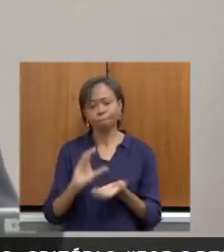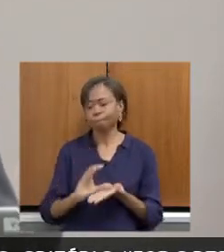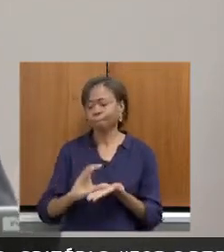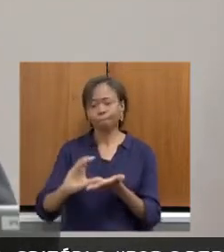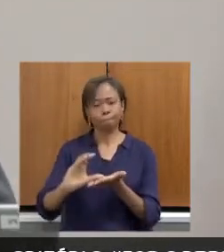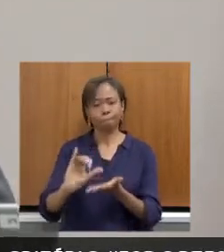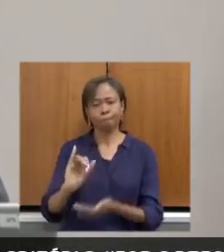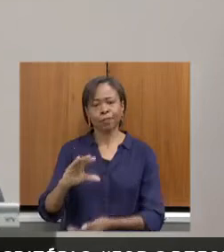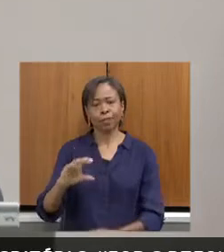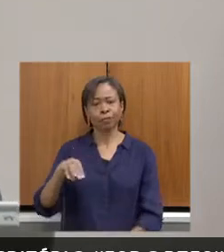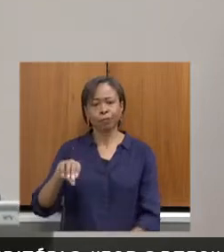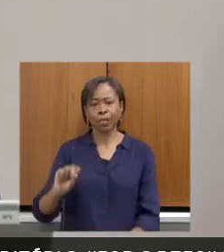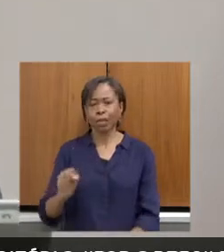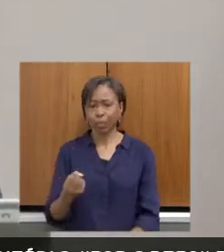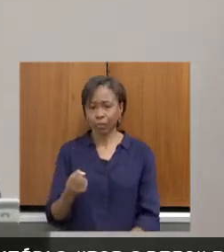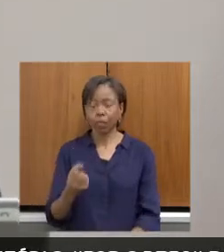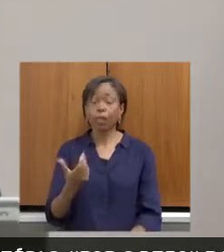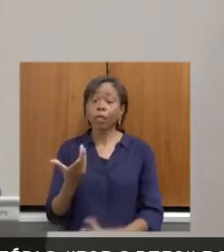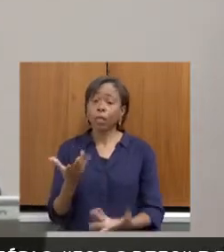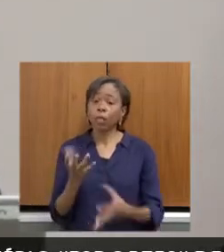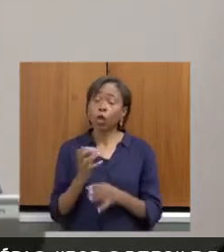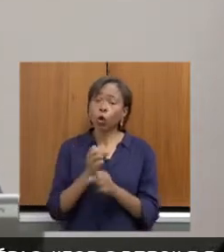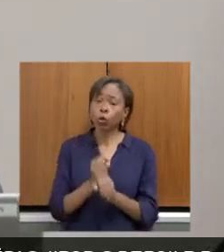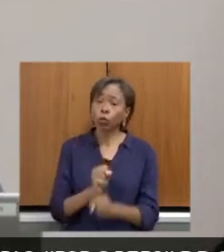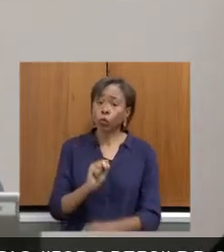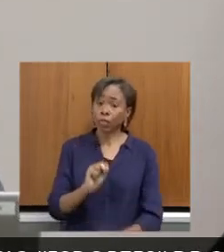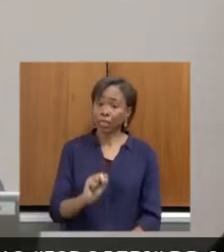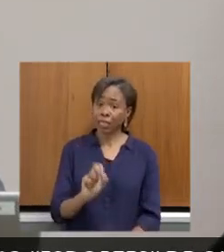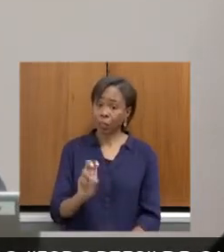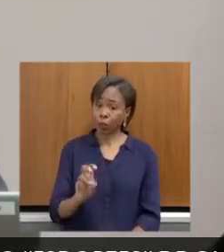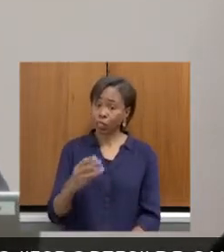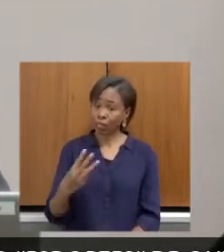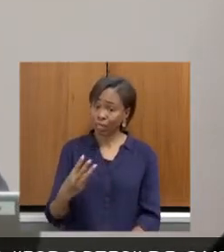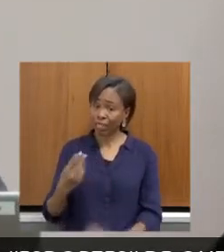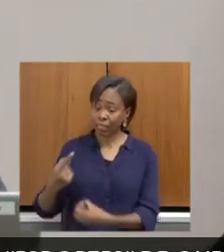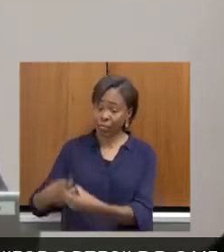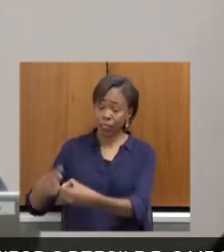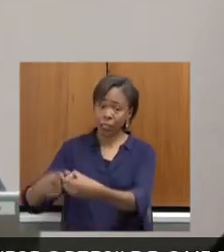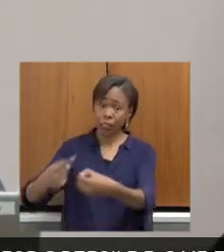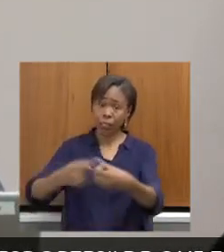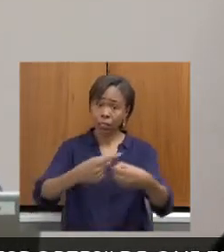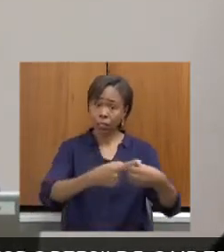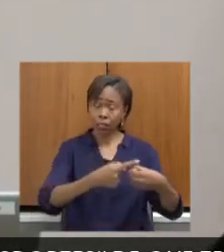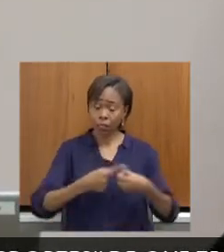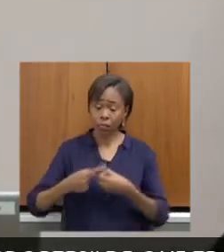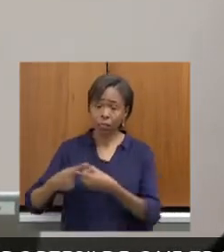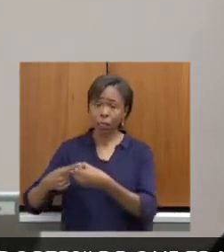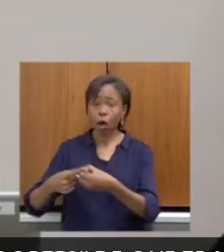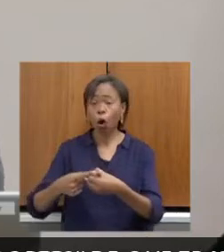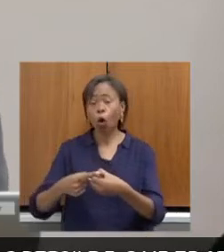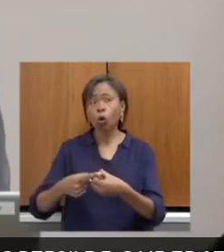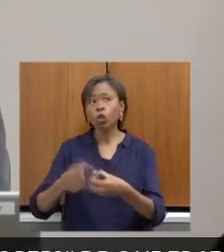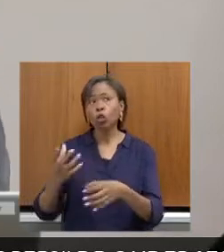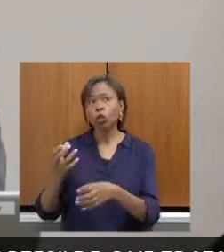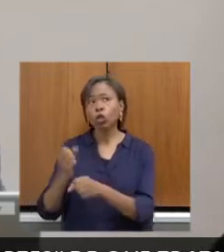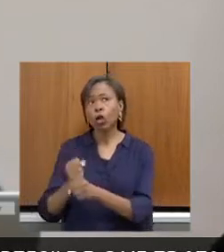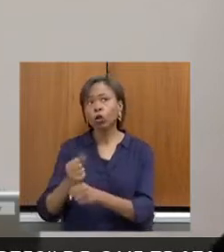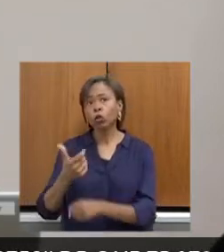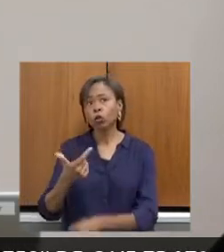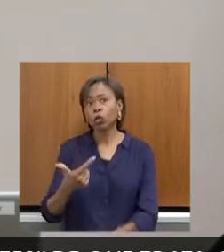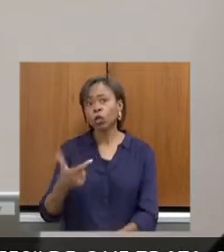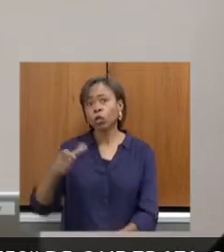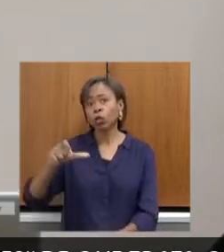E, num rol de 853 municípios, nós hoje temos aptos 297